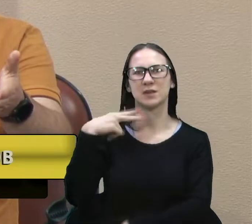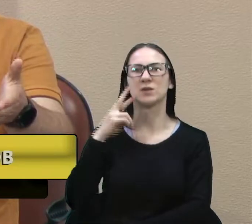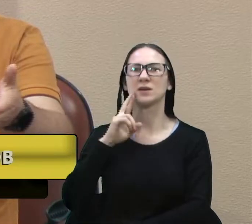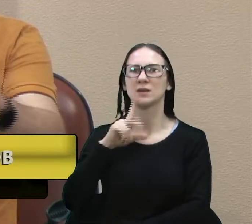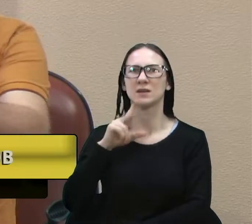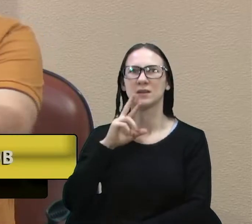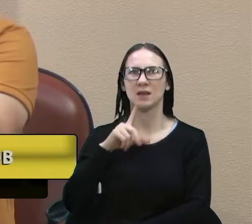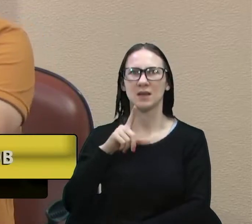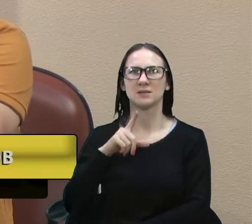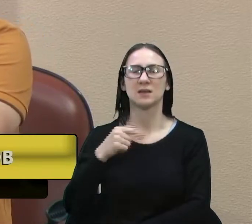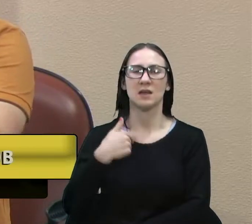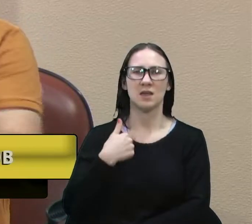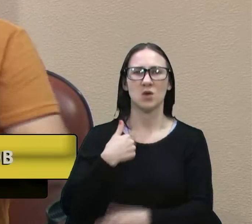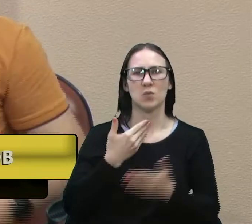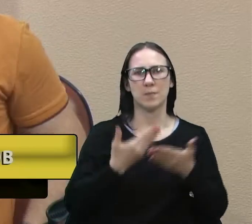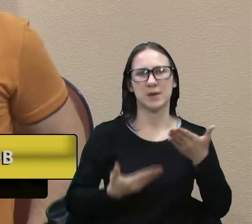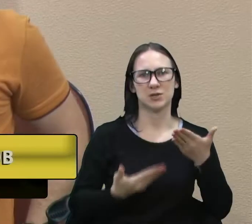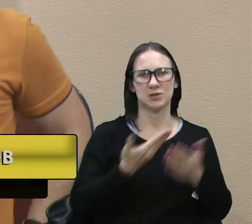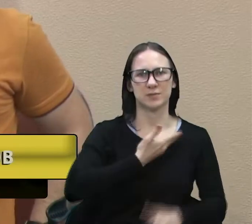perdeu o Norberto, eu perdi o Inácio.